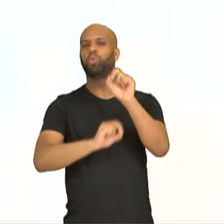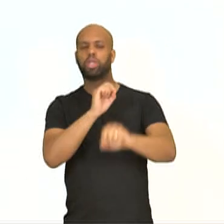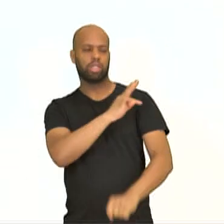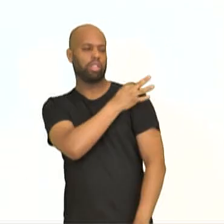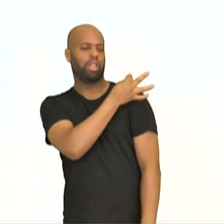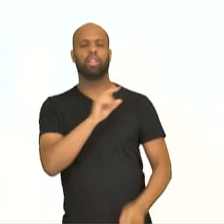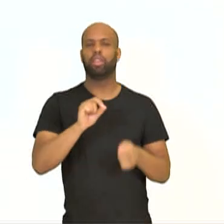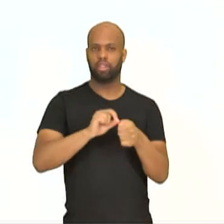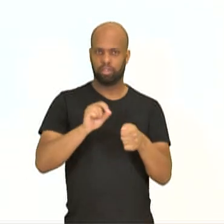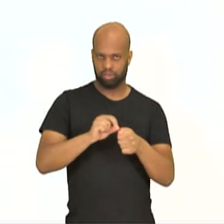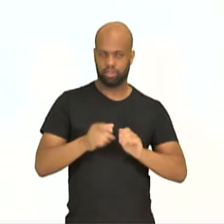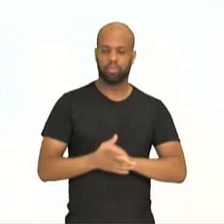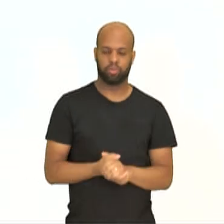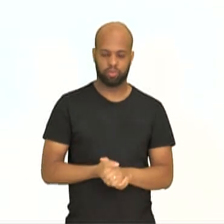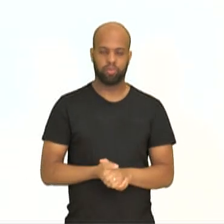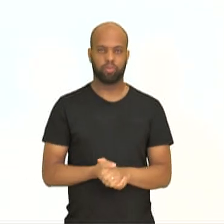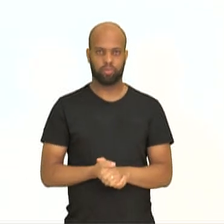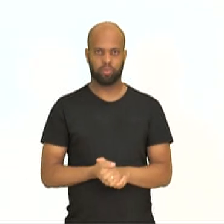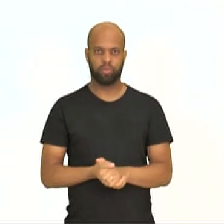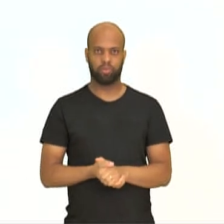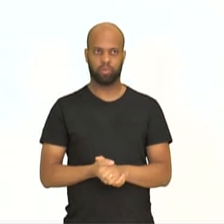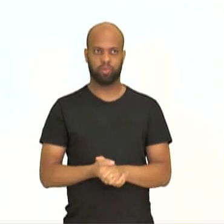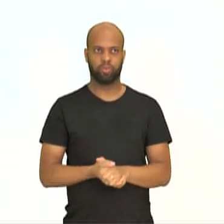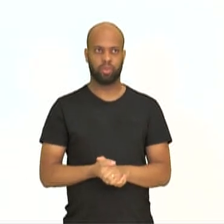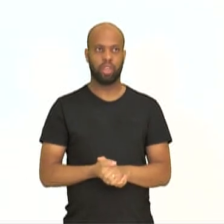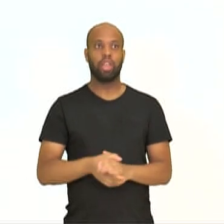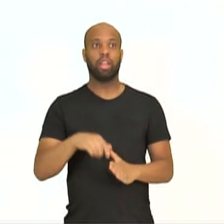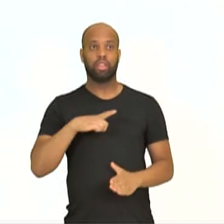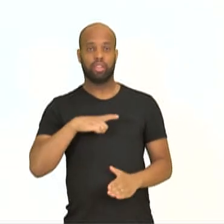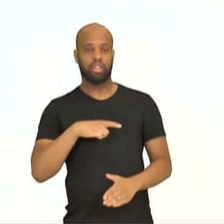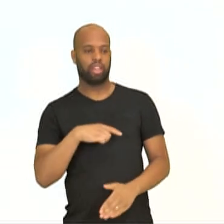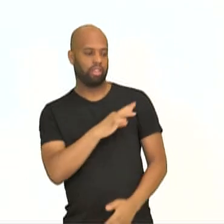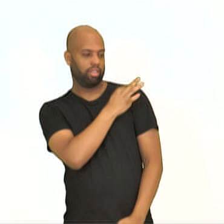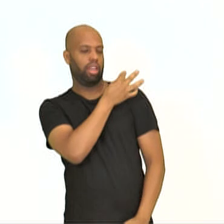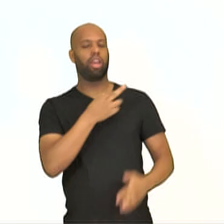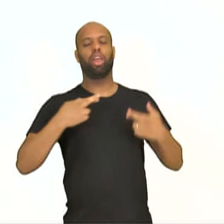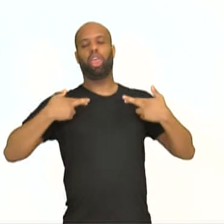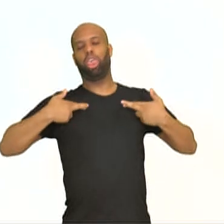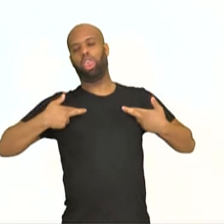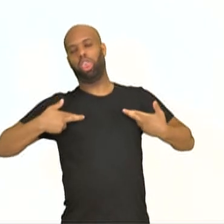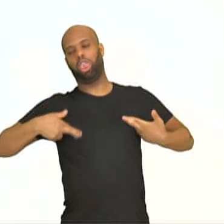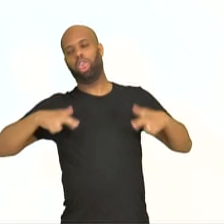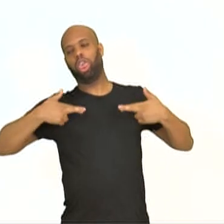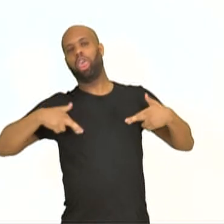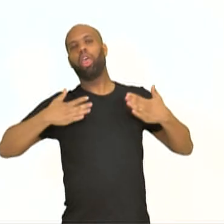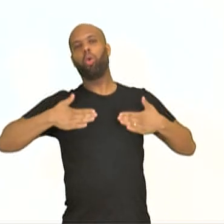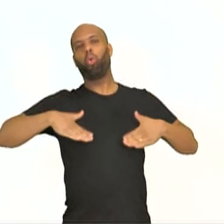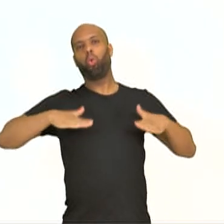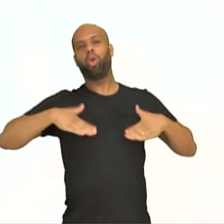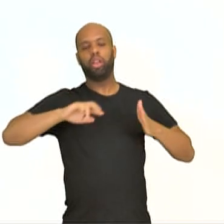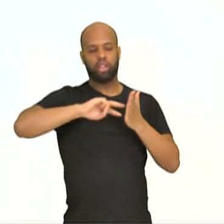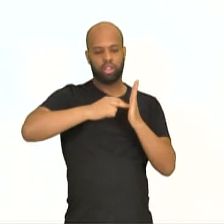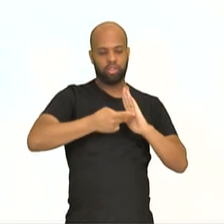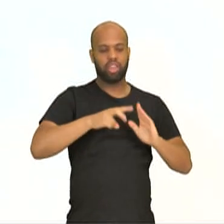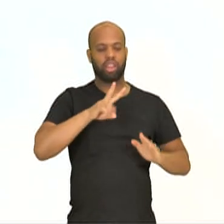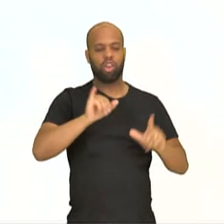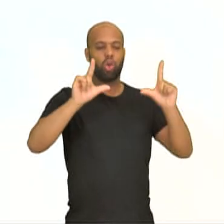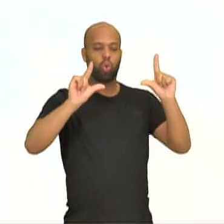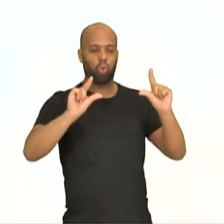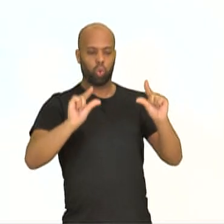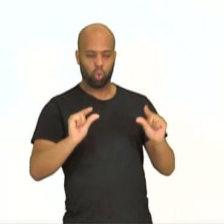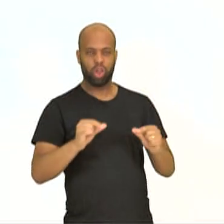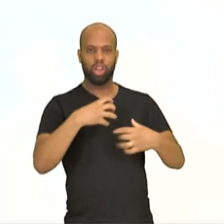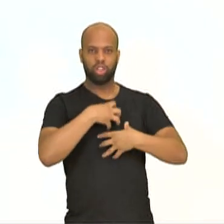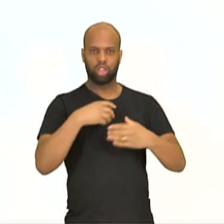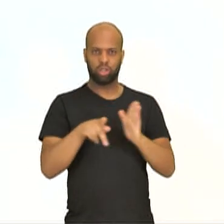técnicas, então, de ginástica de conscientização? O relaxamento, que significa reduzir essa atividade